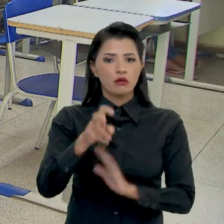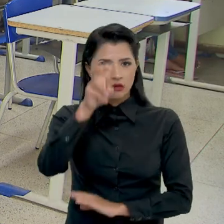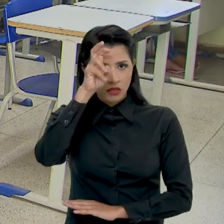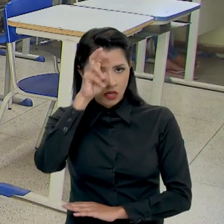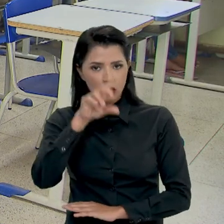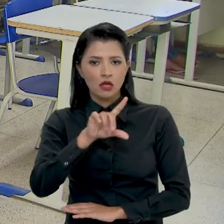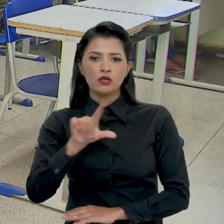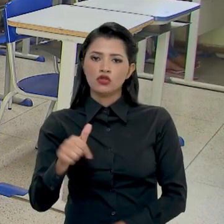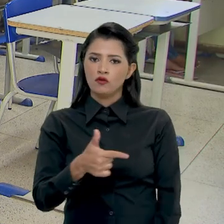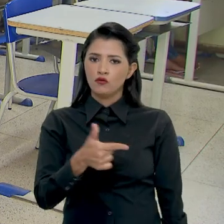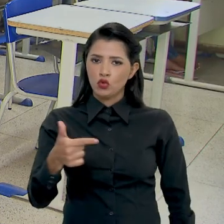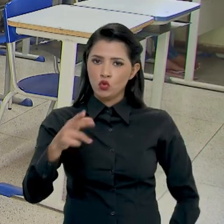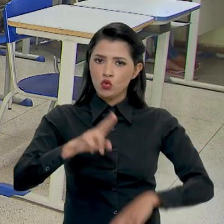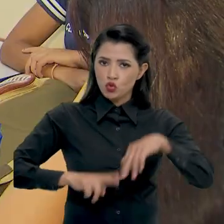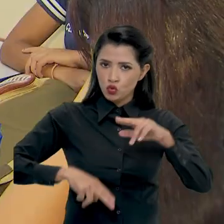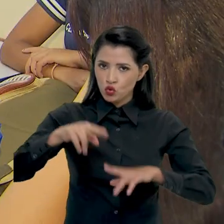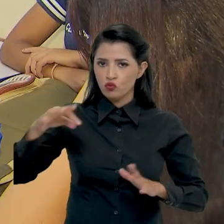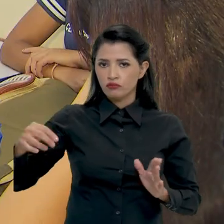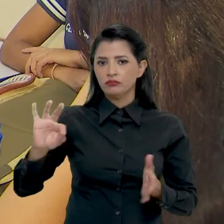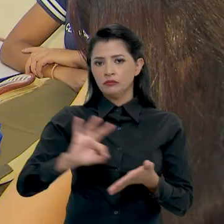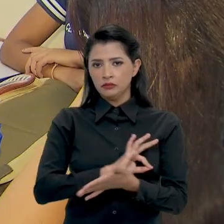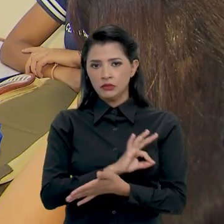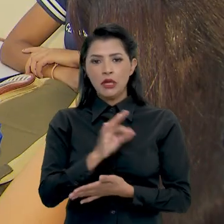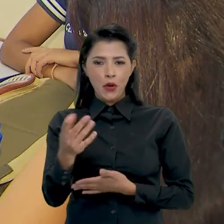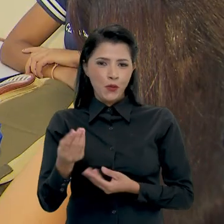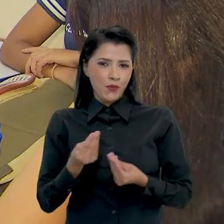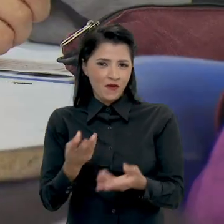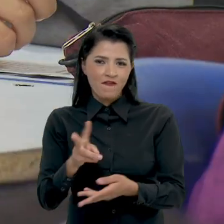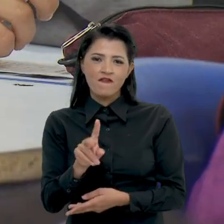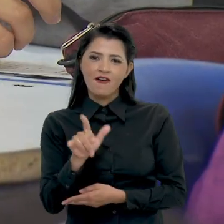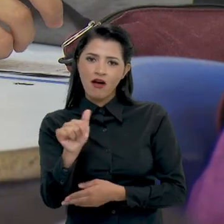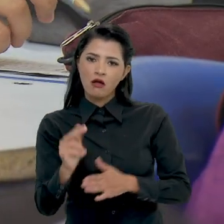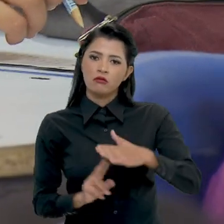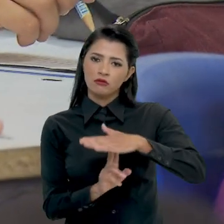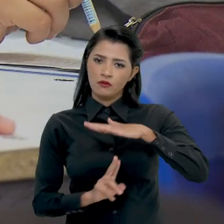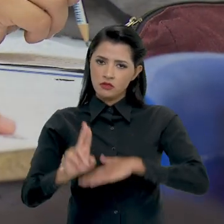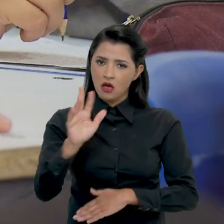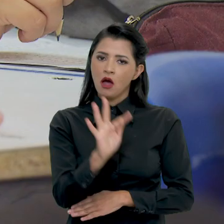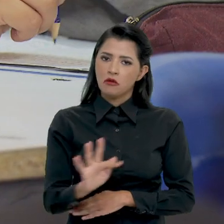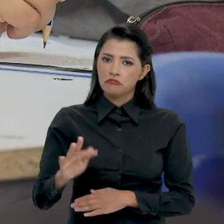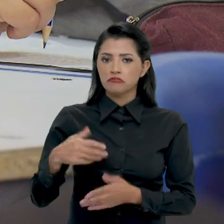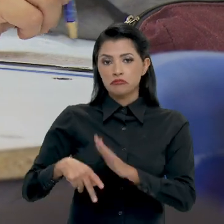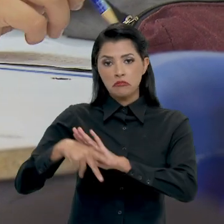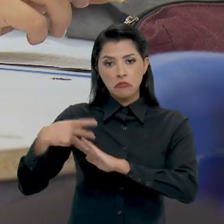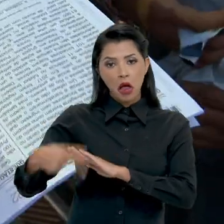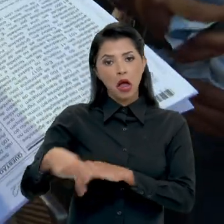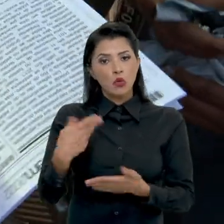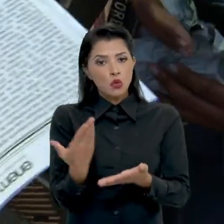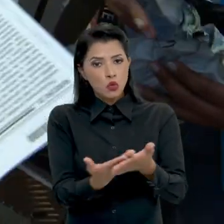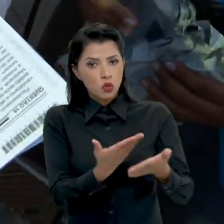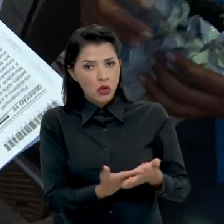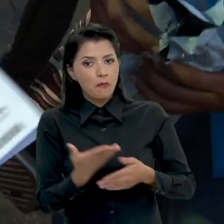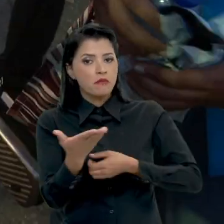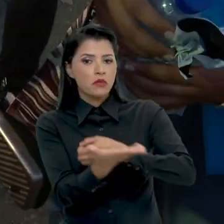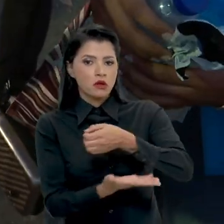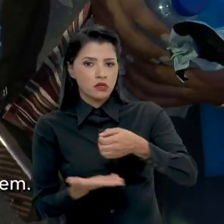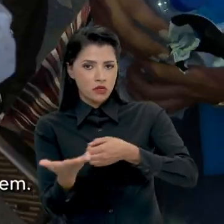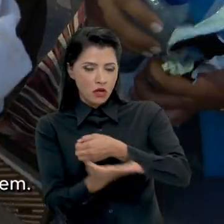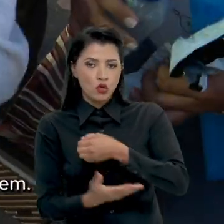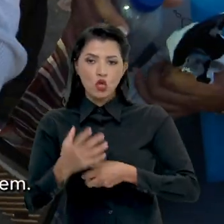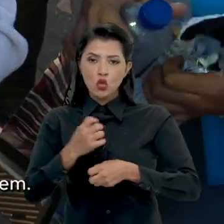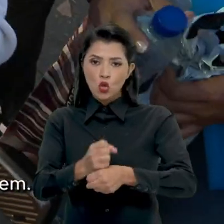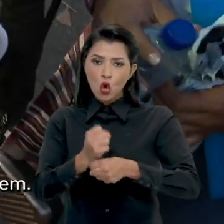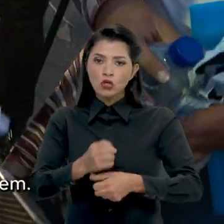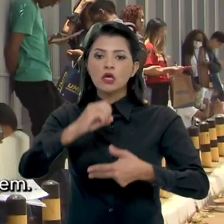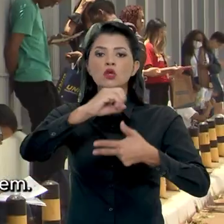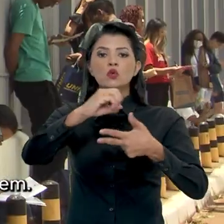quinta-feira, dia 22 de junho. O SISU oferta vagas em universidades federais para estudantes com base na nota